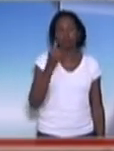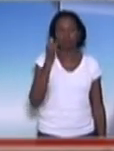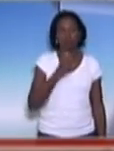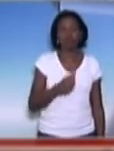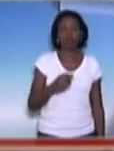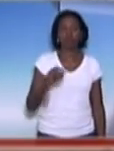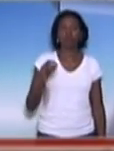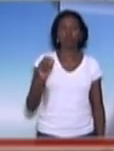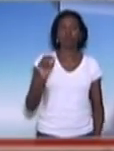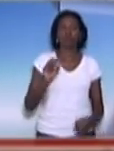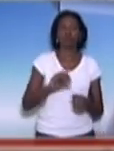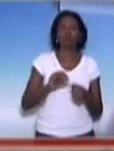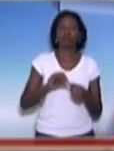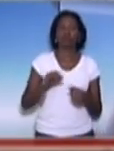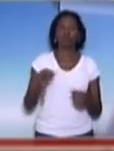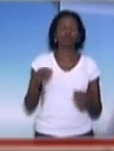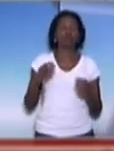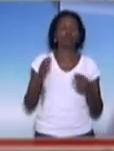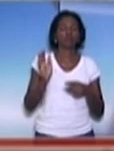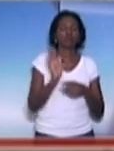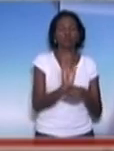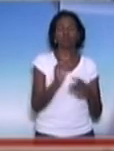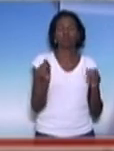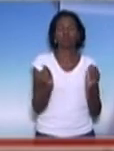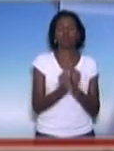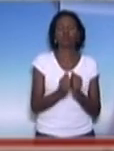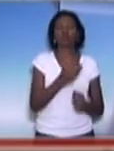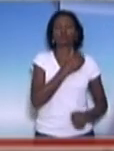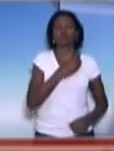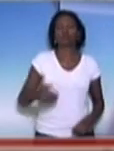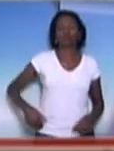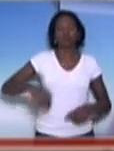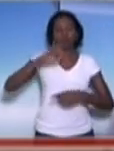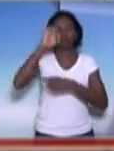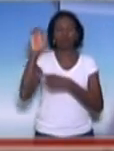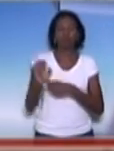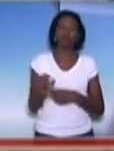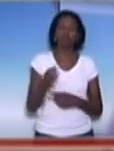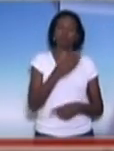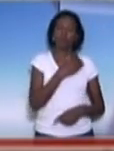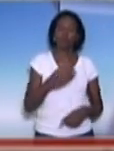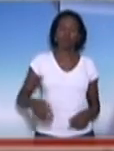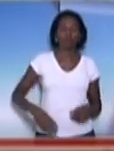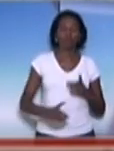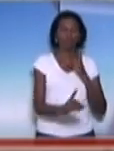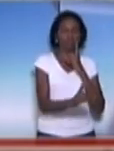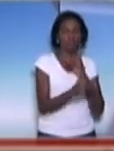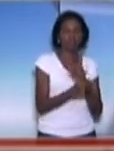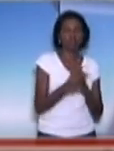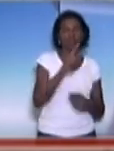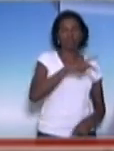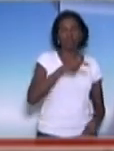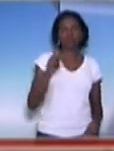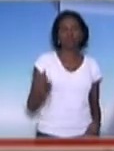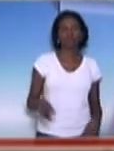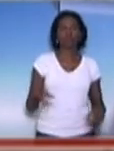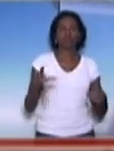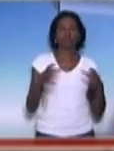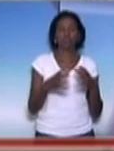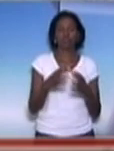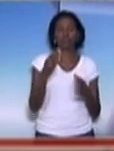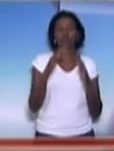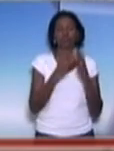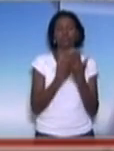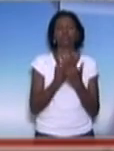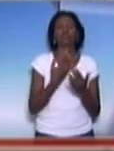intervenções junto ao governo estadual para que o governo receba e atenda os professores da rede